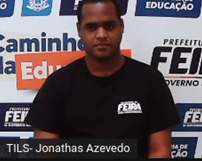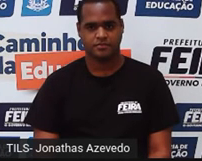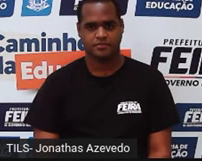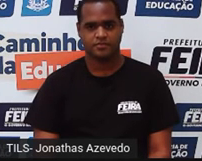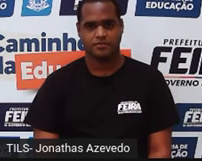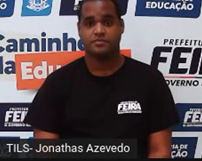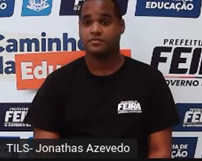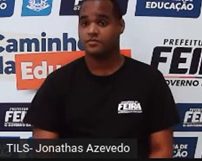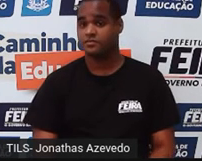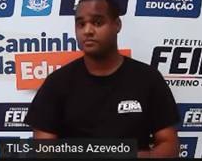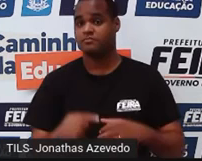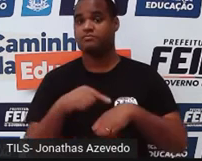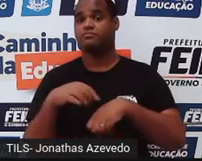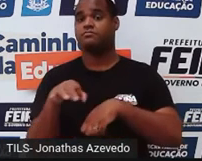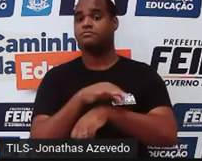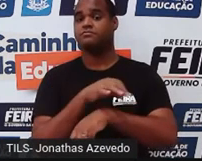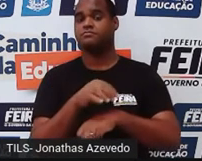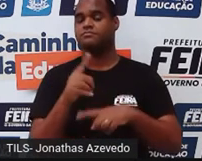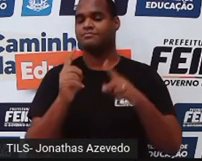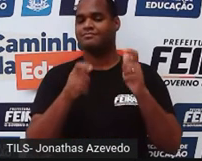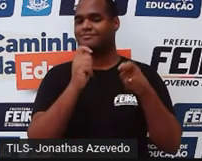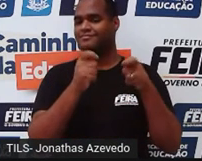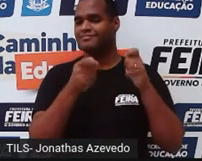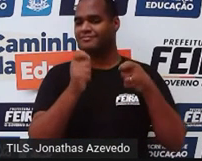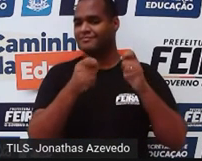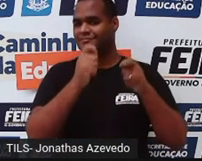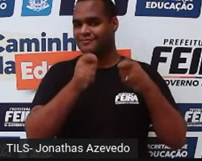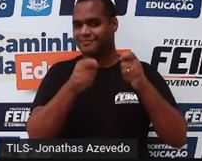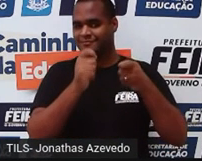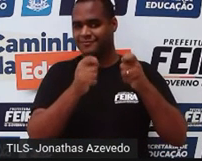Tempo que rufem os tambores.